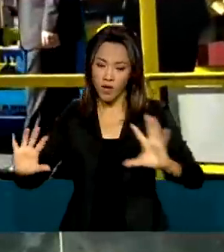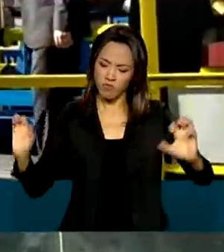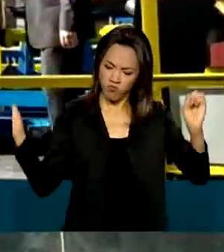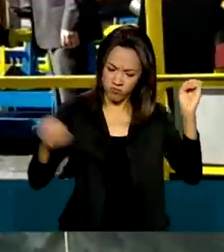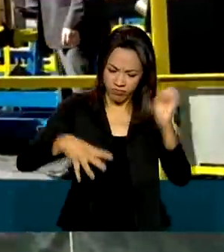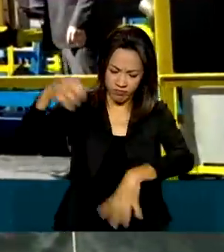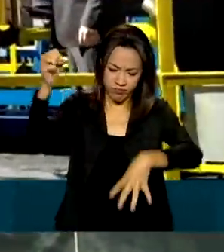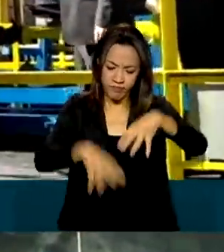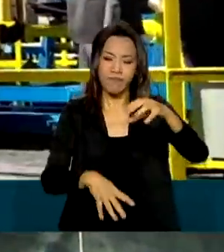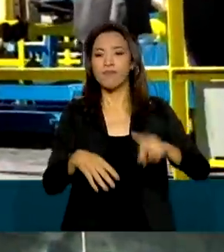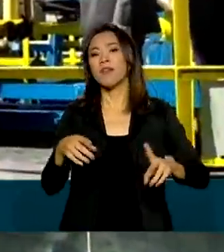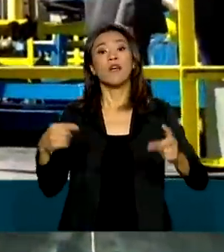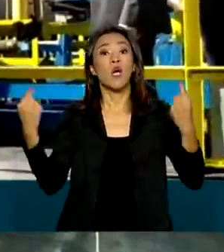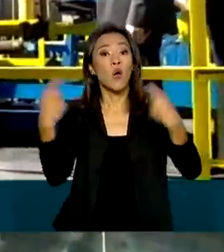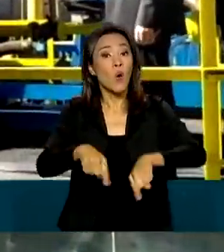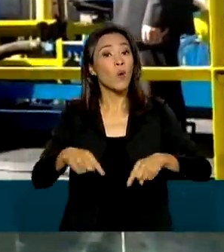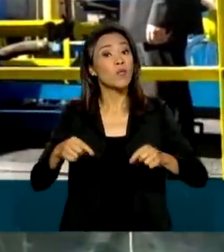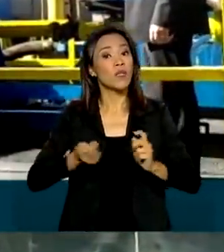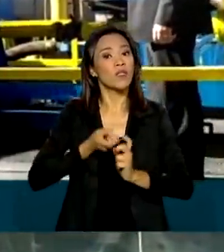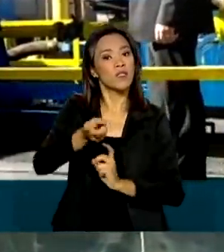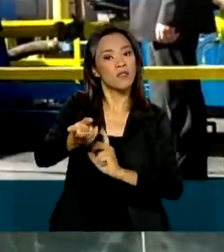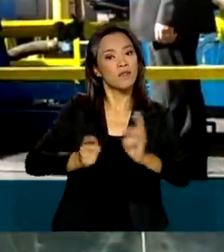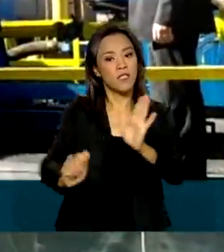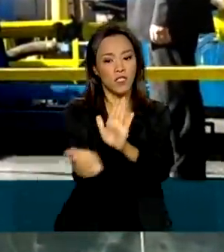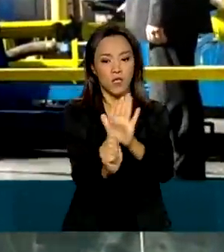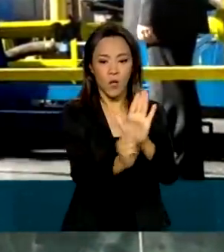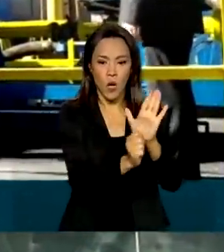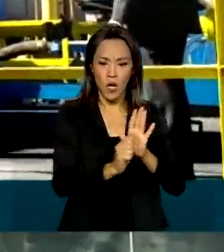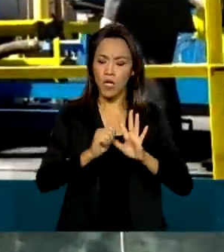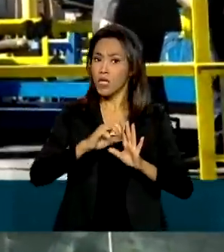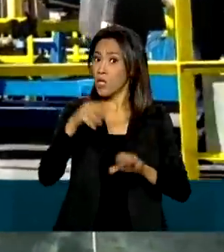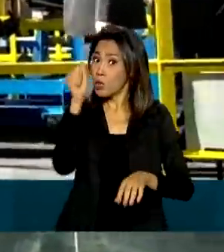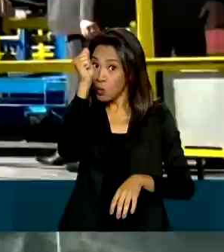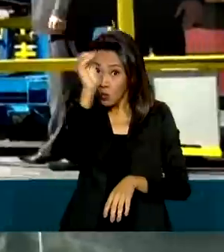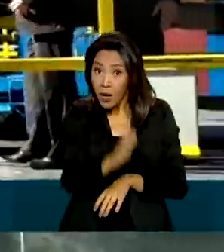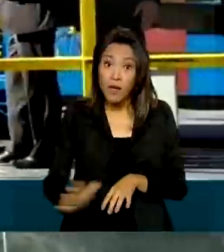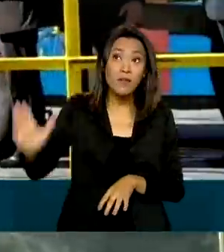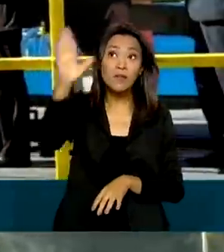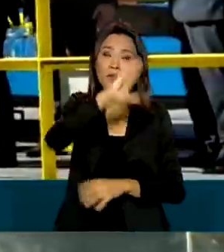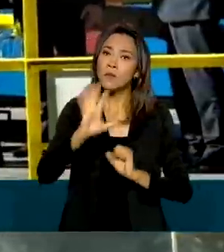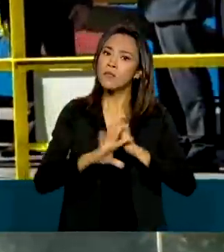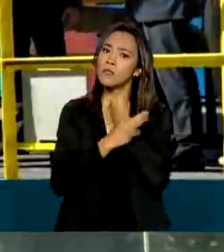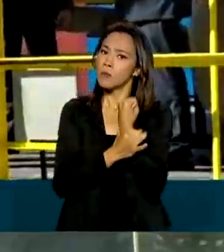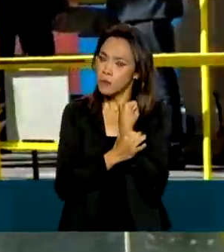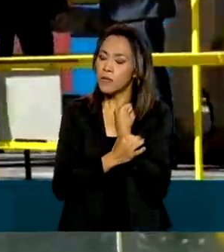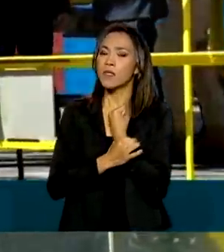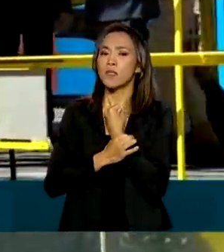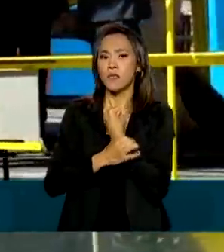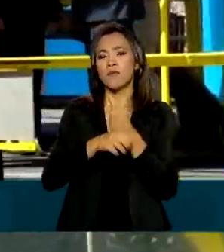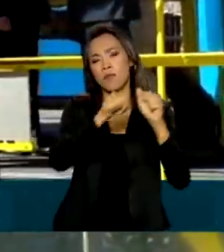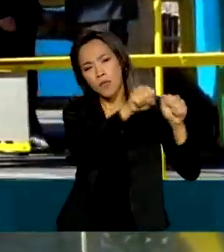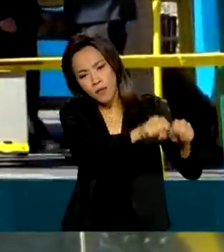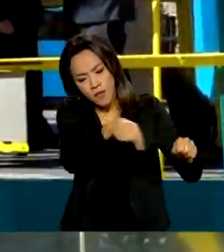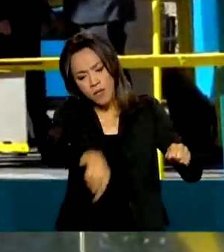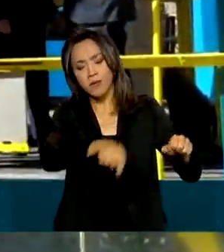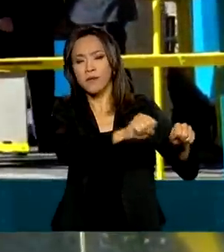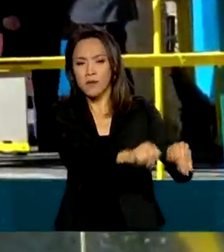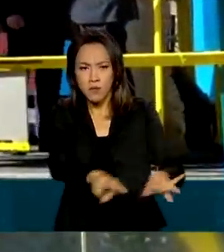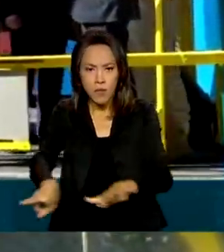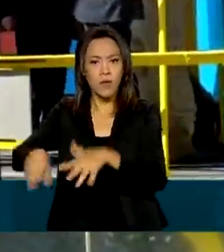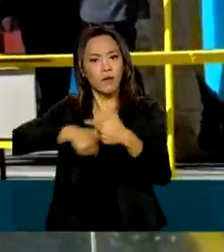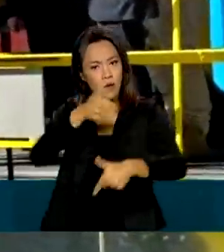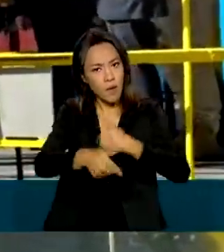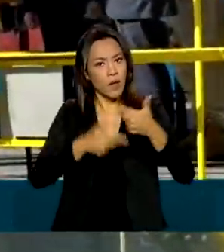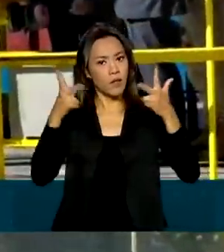tráfico de drogas. Em todo o país, as forças de segurança estaduais também realizam, ao longo desta semana, iniciativas desse